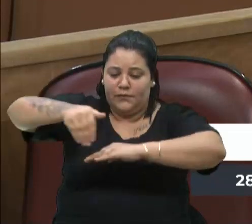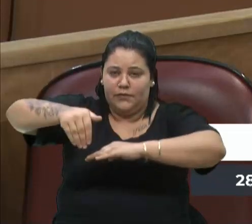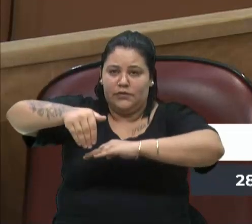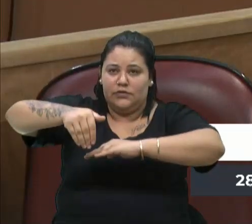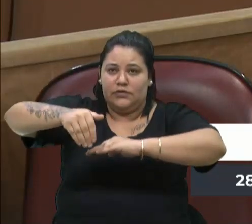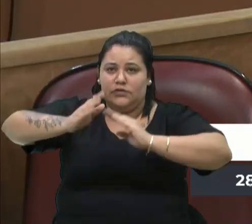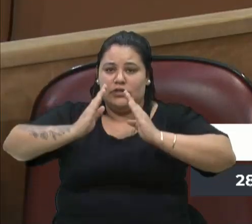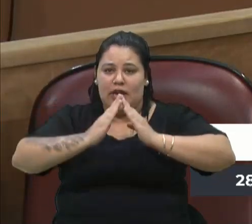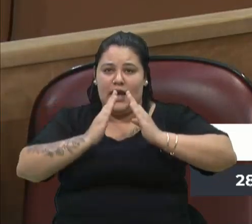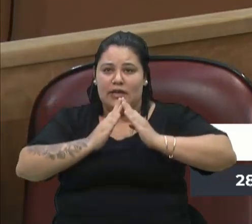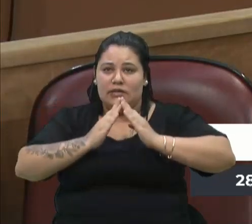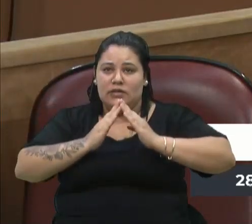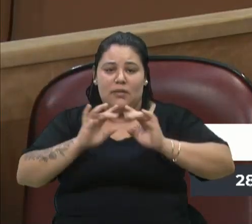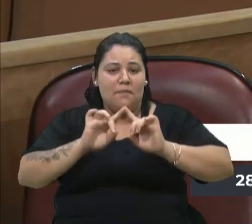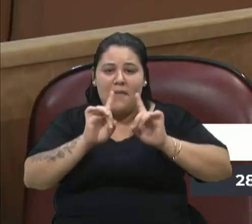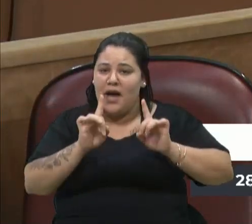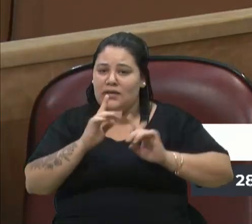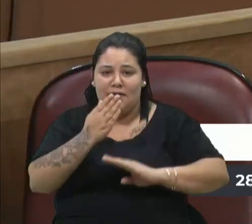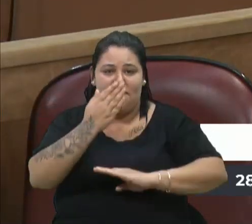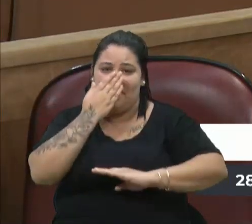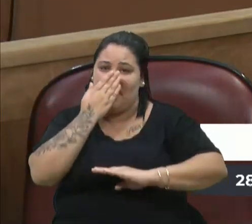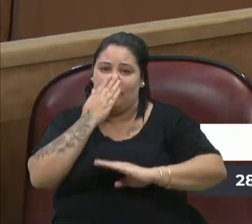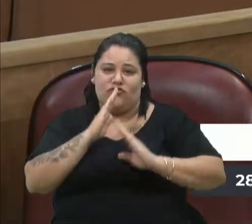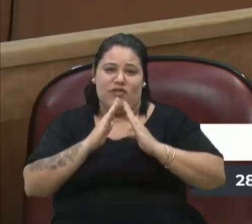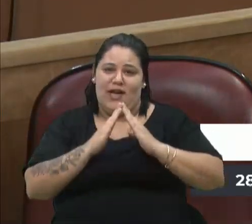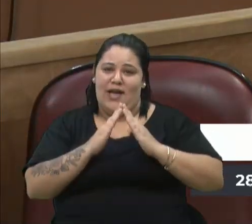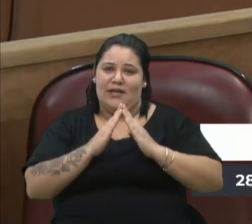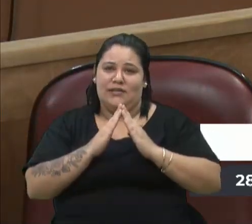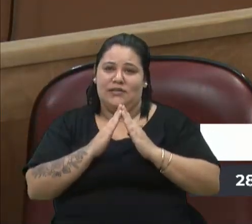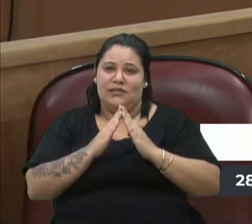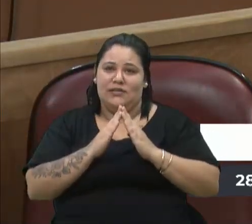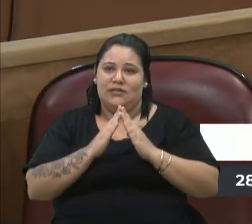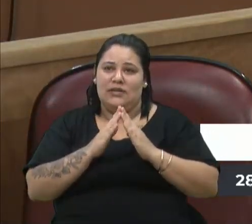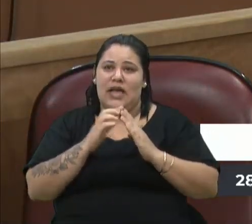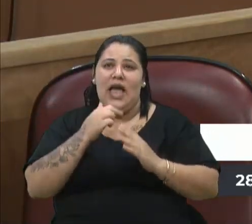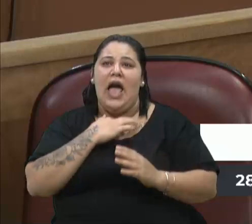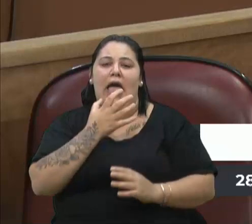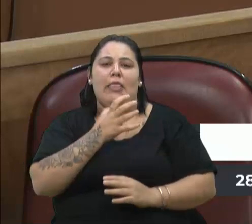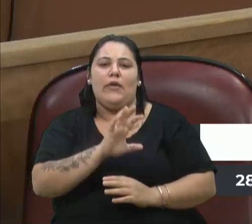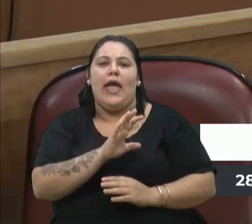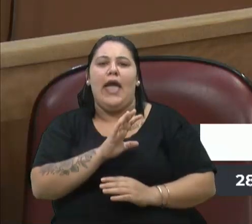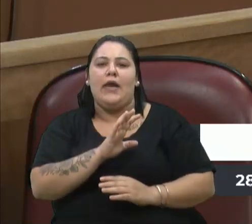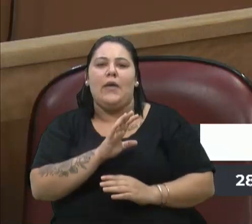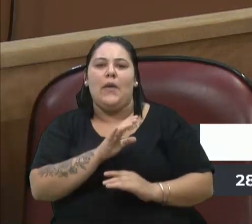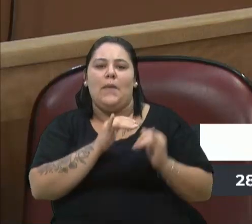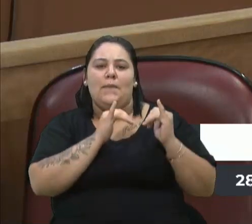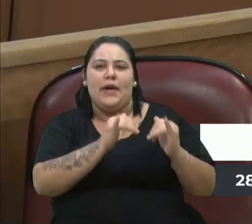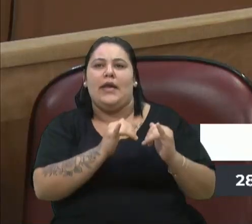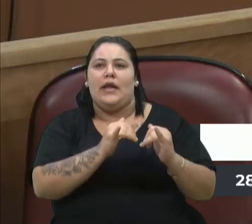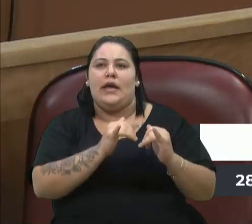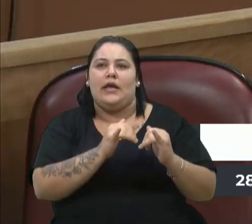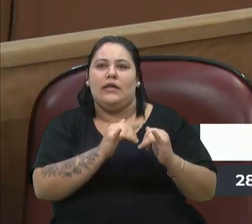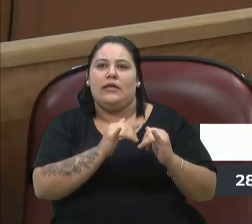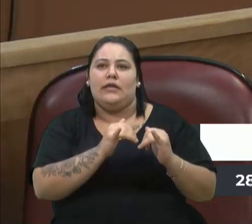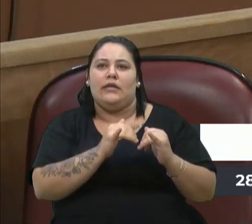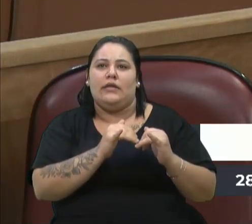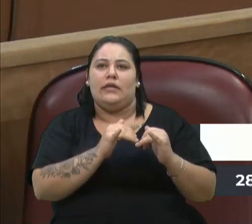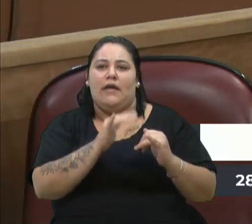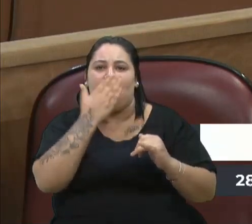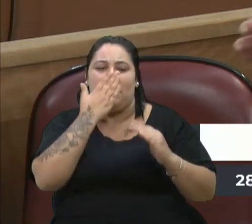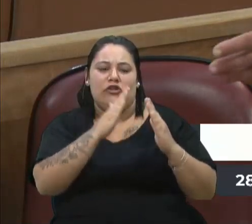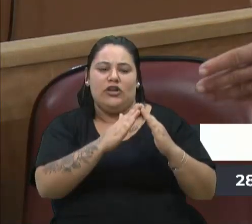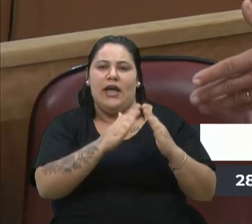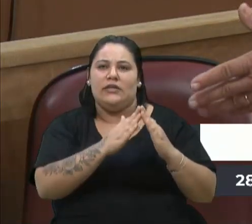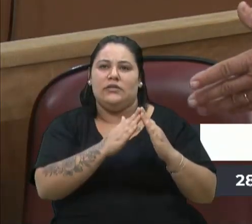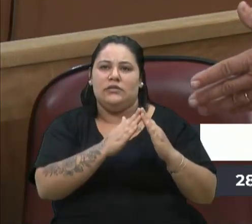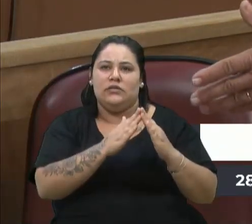frente da sua casa. Eu já fui procurado, eu não quero a parada, vamos na frente da minha casa, mas onde então tem que apresentar uma sugestão?